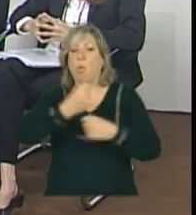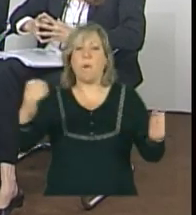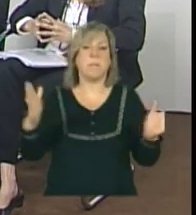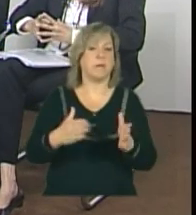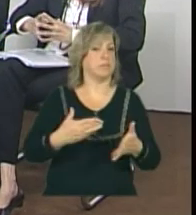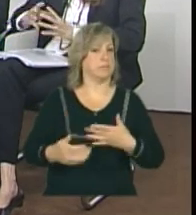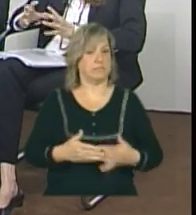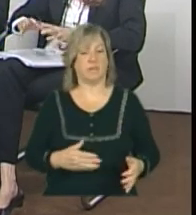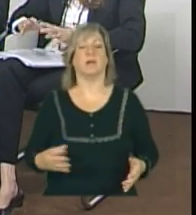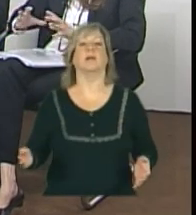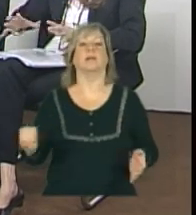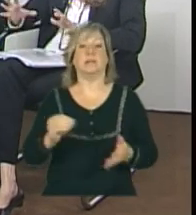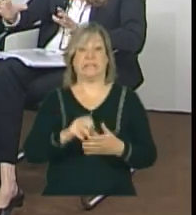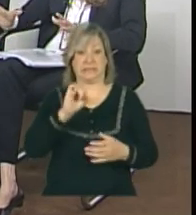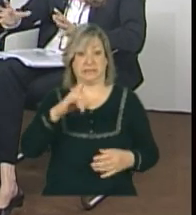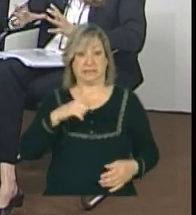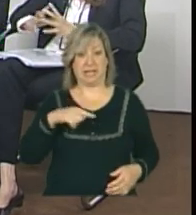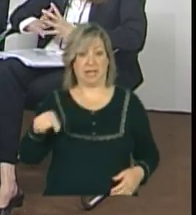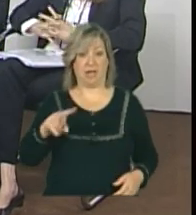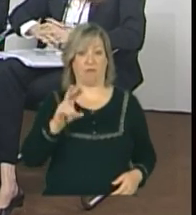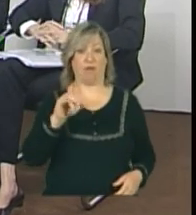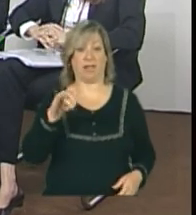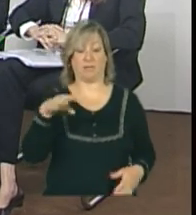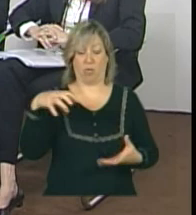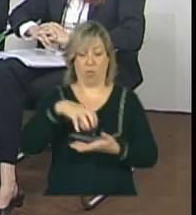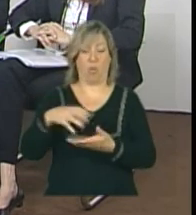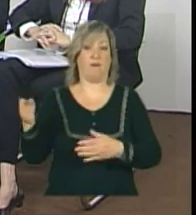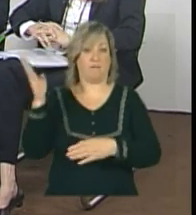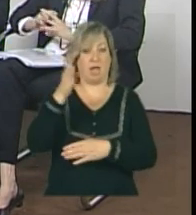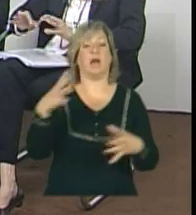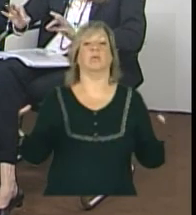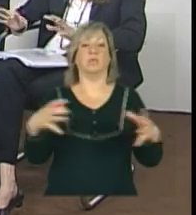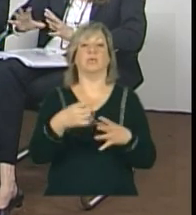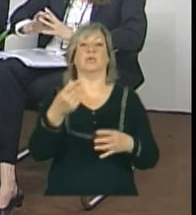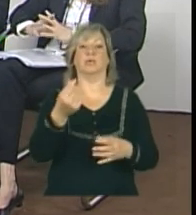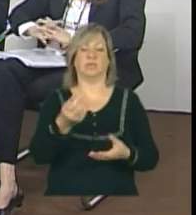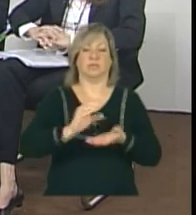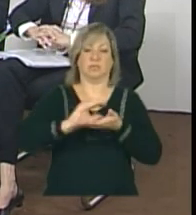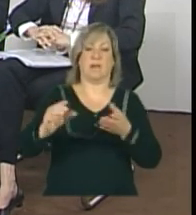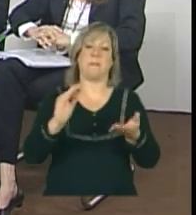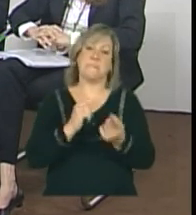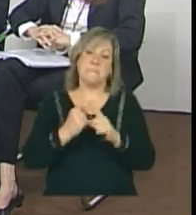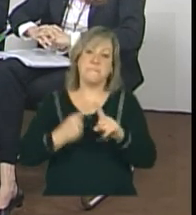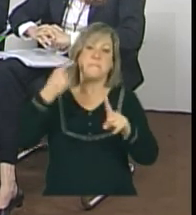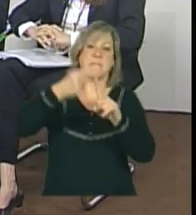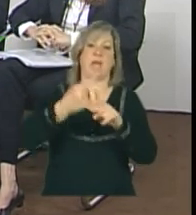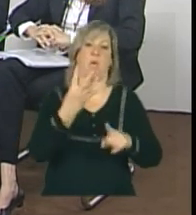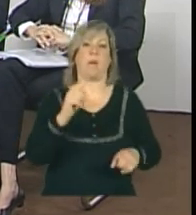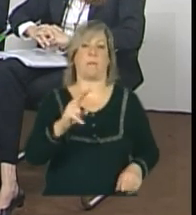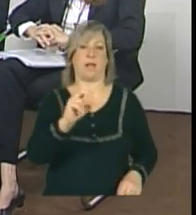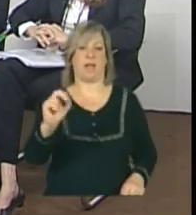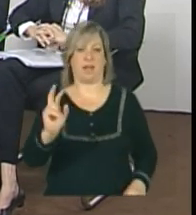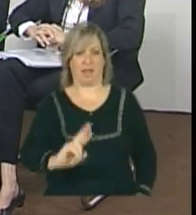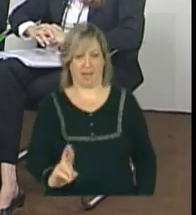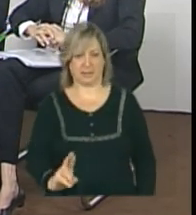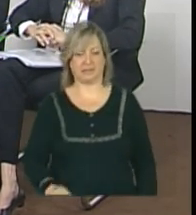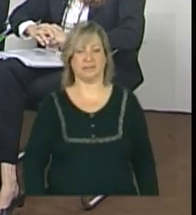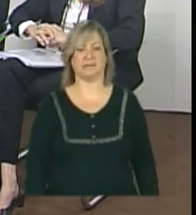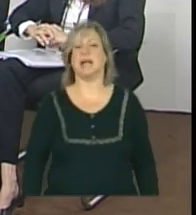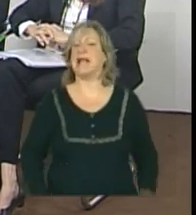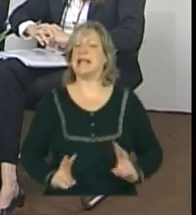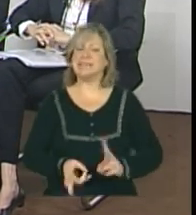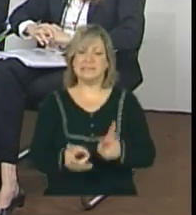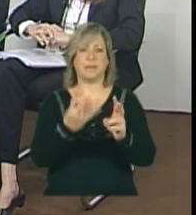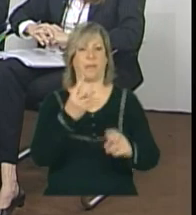aporte seria de quanto se eles tivessem aí uma equipe volante? R 4.500,00. É sempre de R$